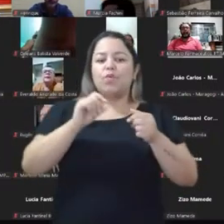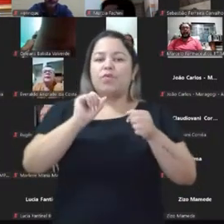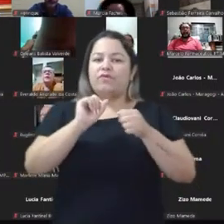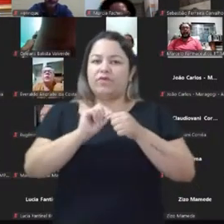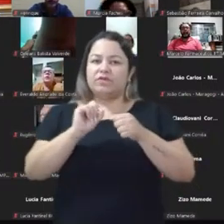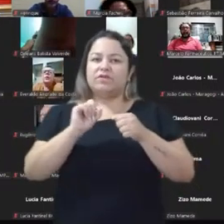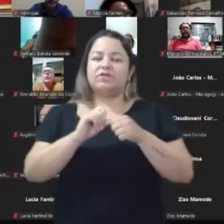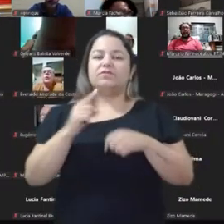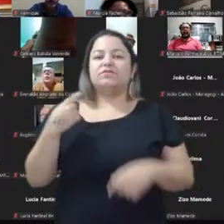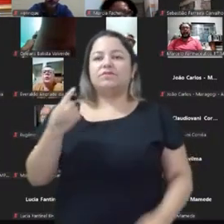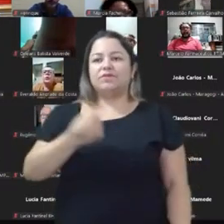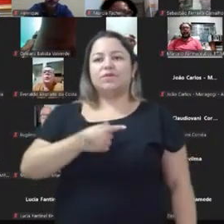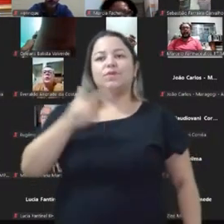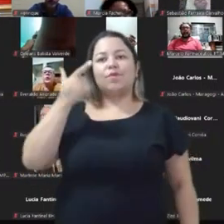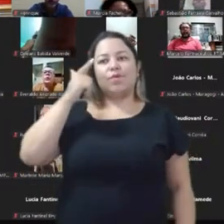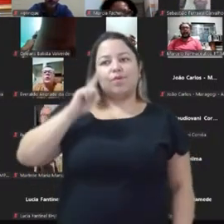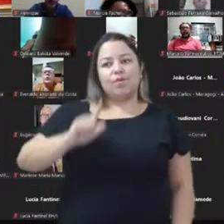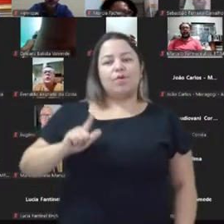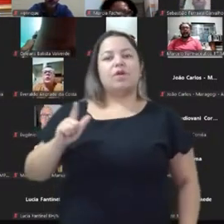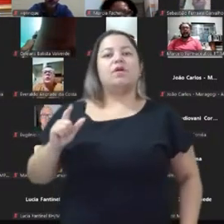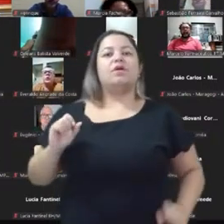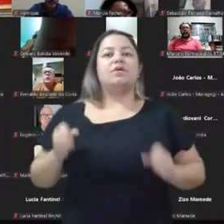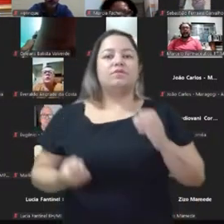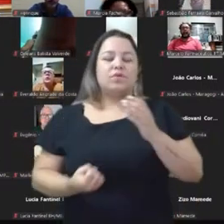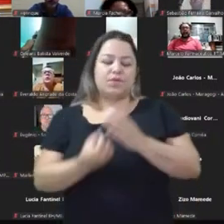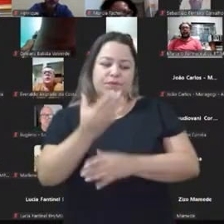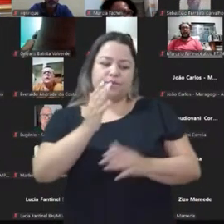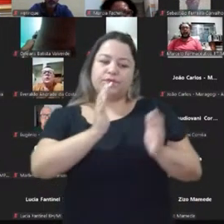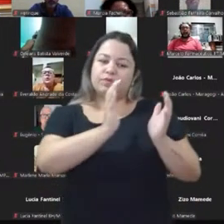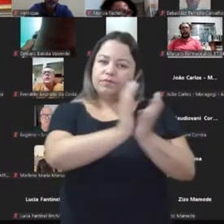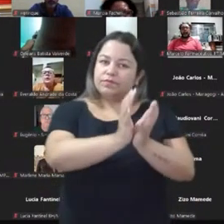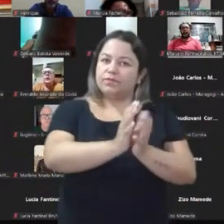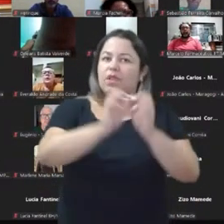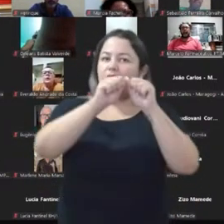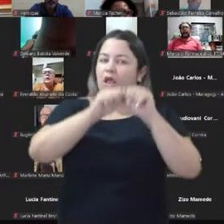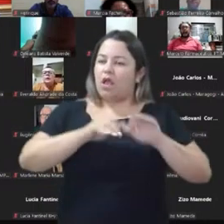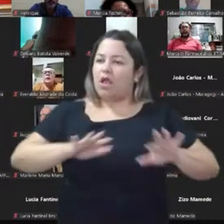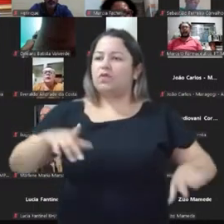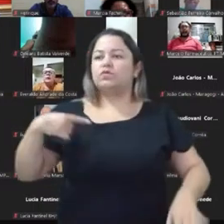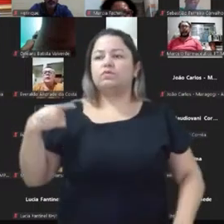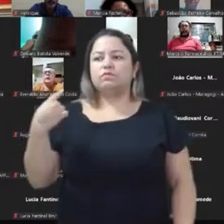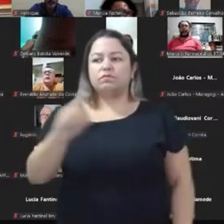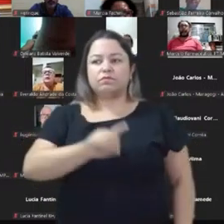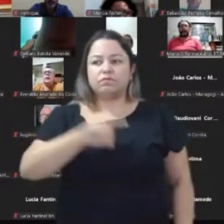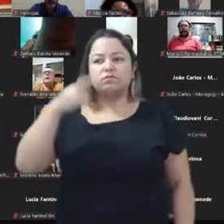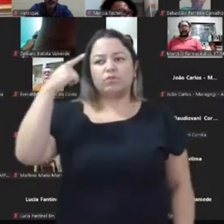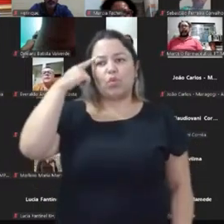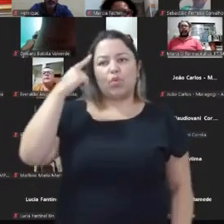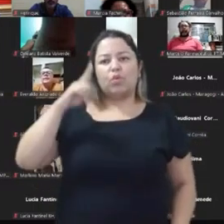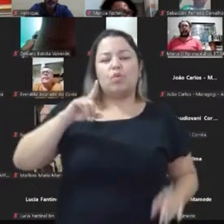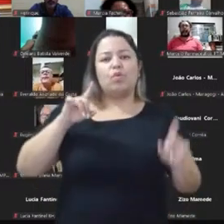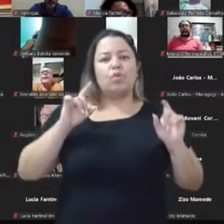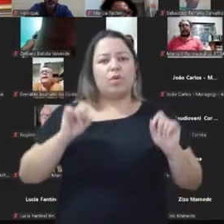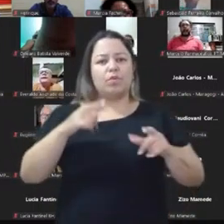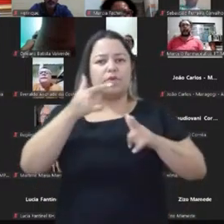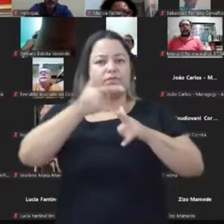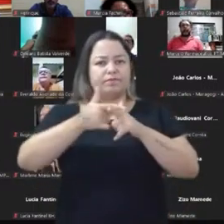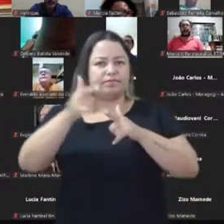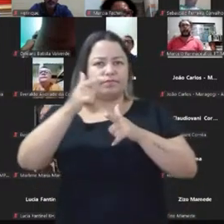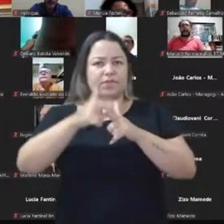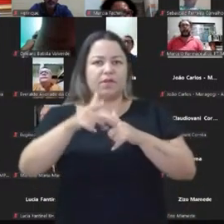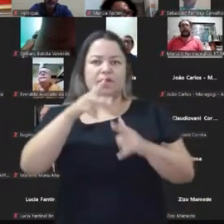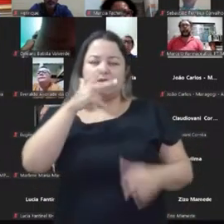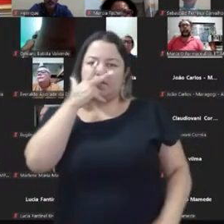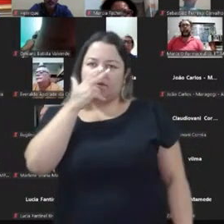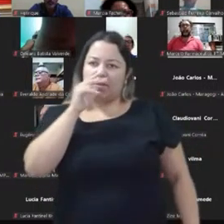nós conseguimos montar uma poderosa rede para difundir as nossas ideias. Qual é o problema que eu acho?